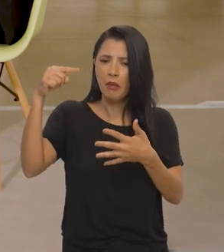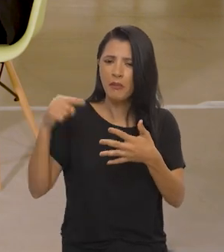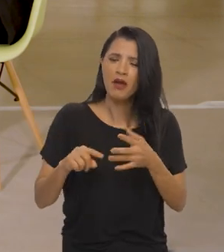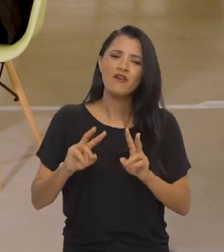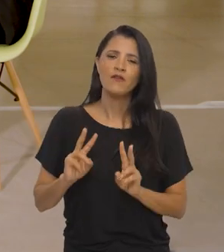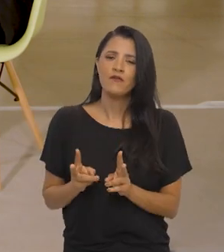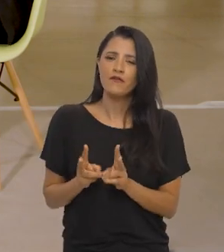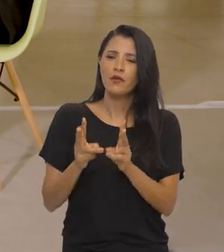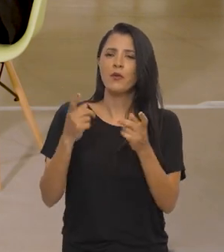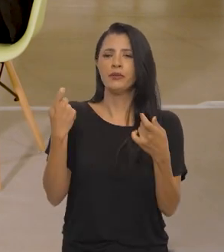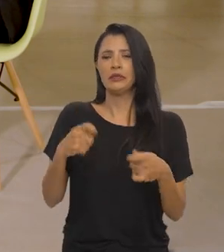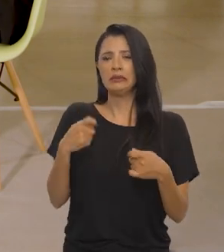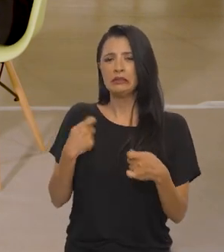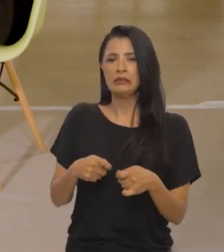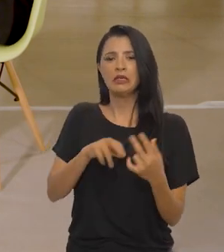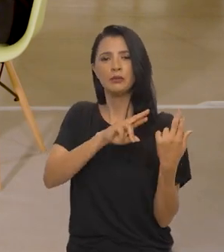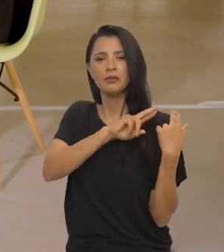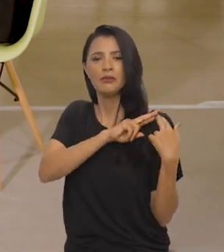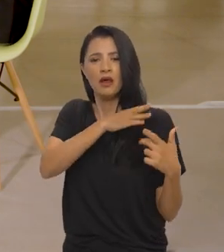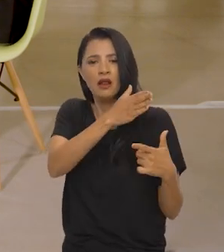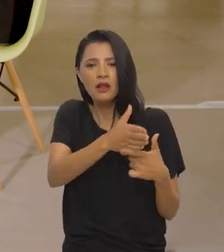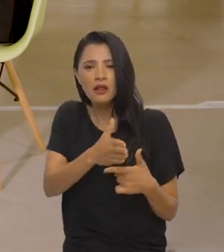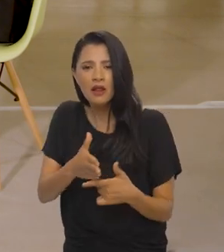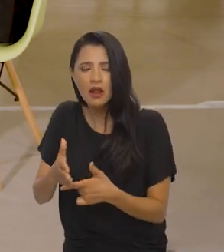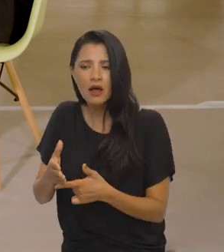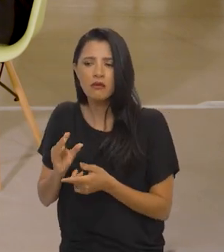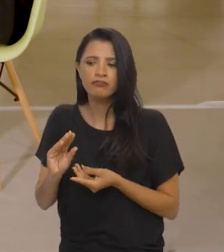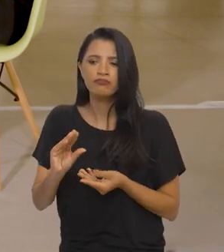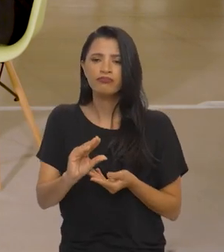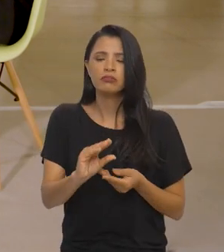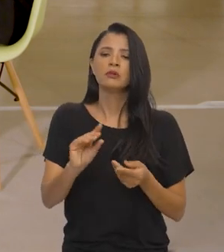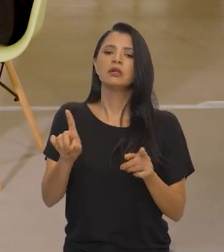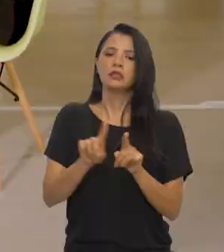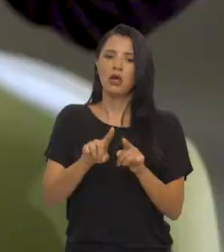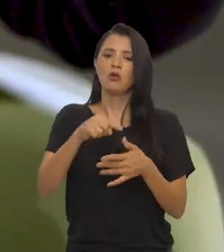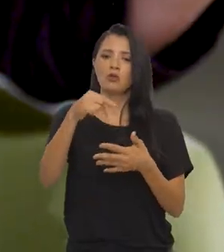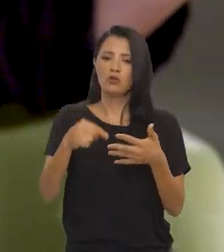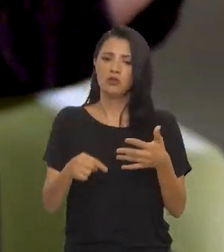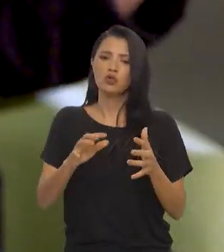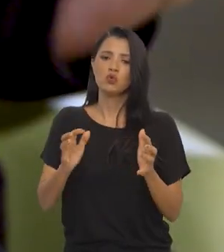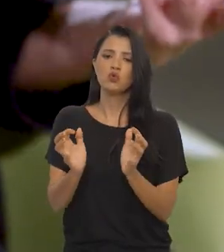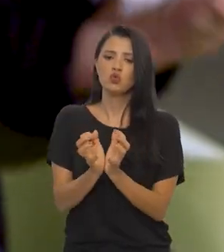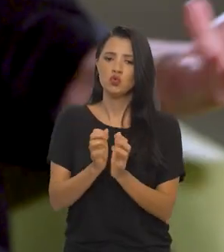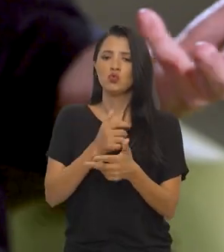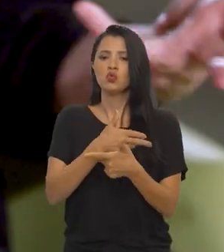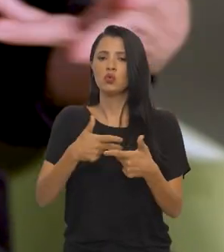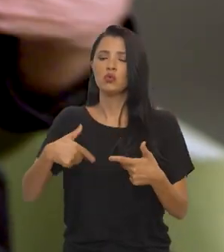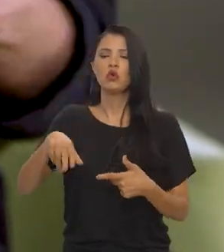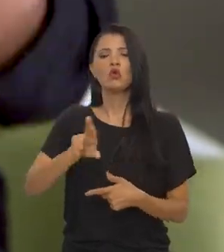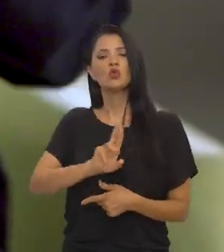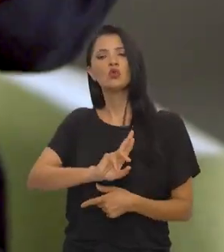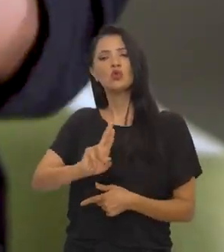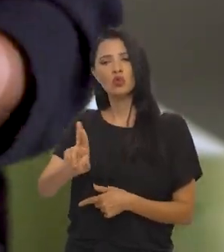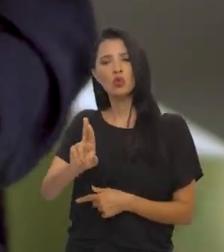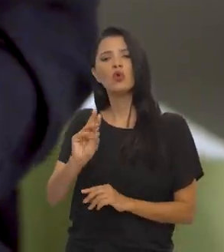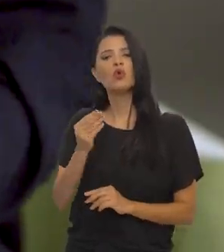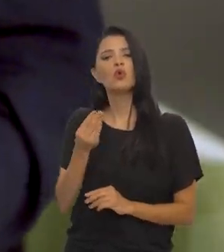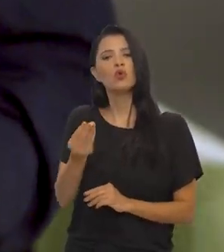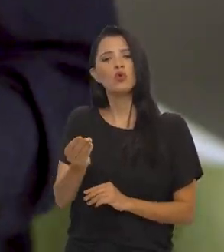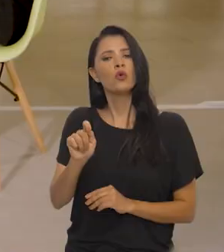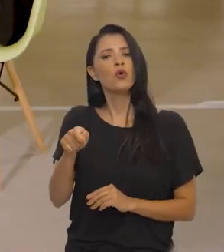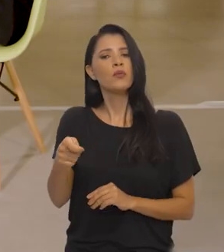ter os seus apontamentos, valores, divisão de responsabilidades. Então, esse conjunto de coisas é o que a gente